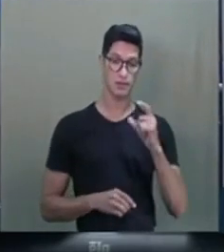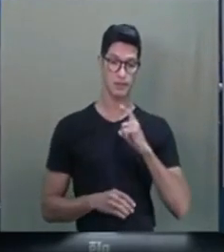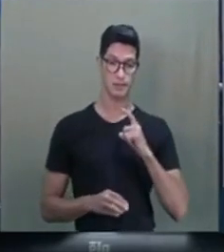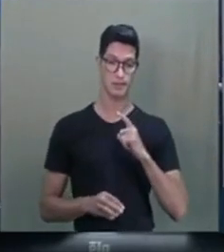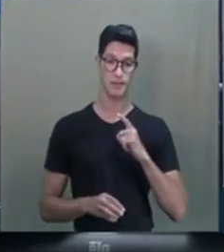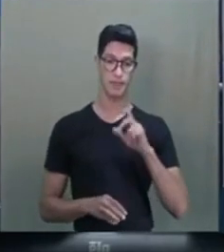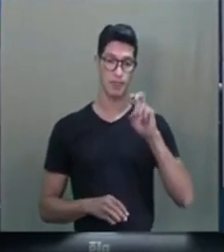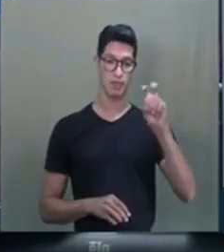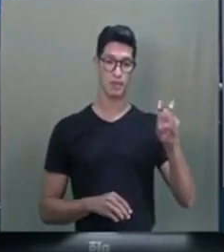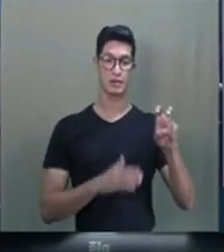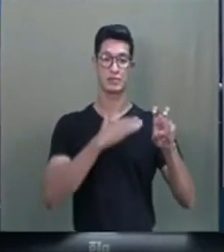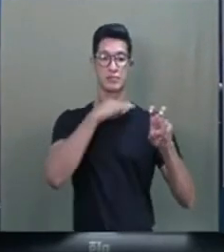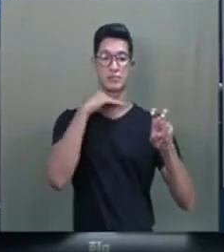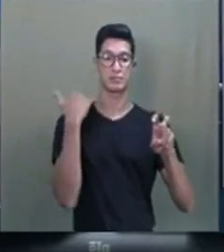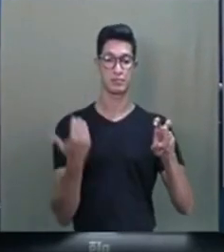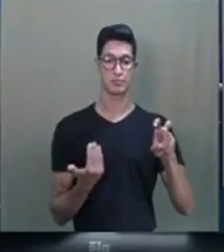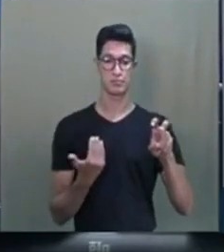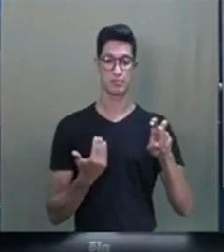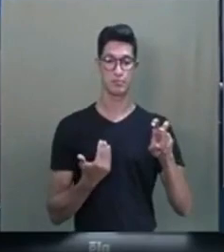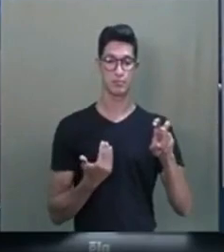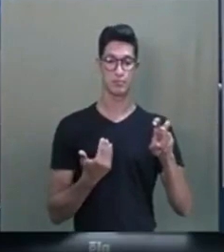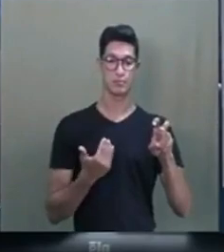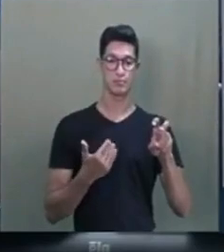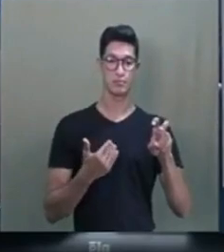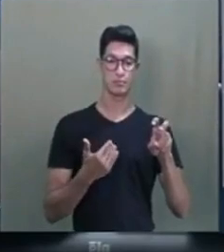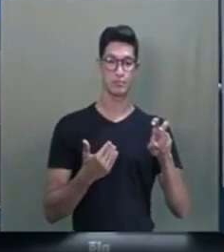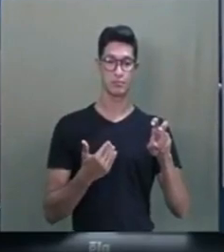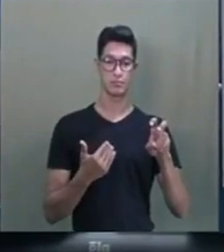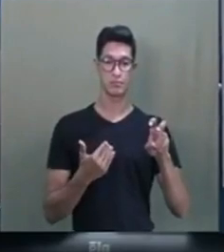tinha cinco mortes por jogo,